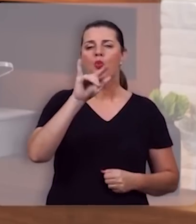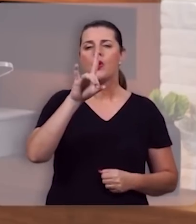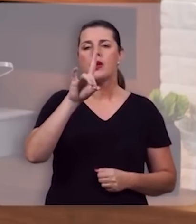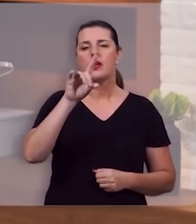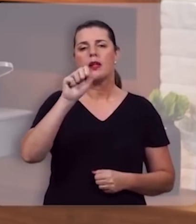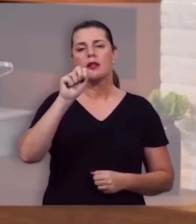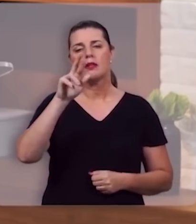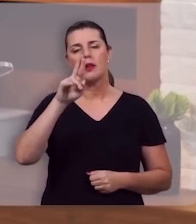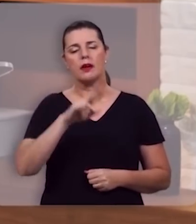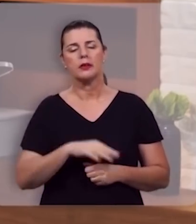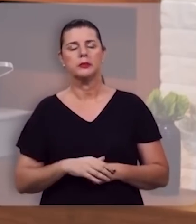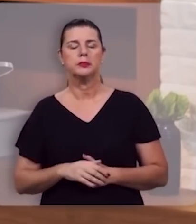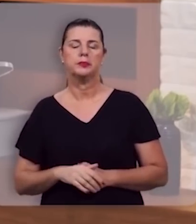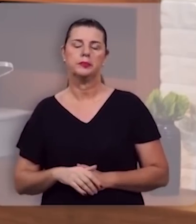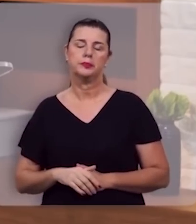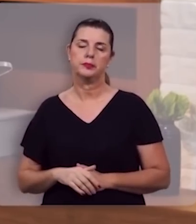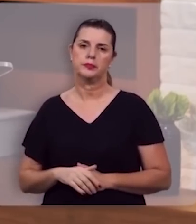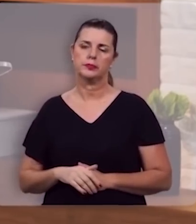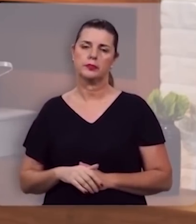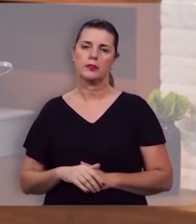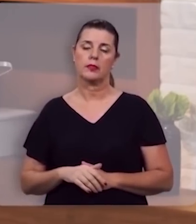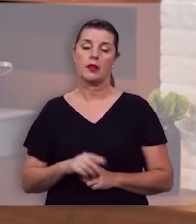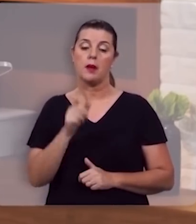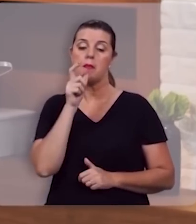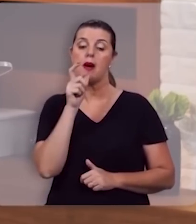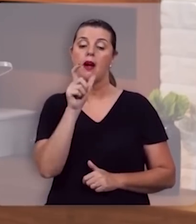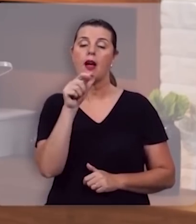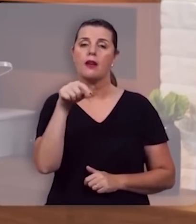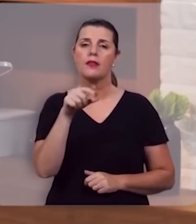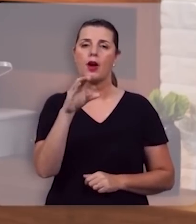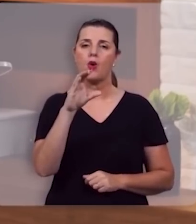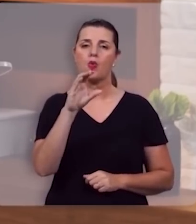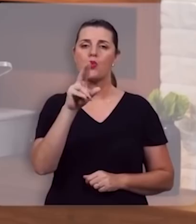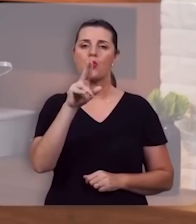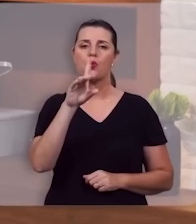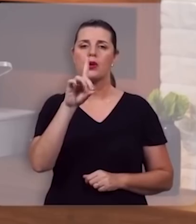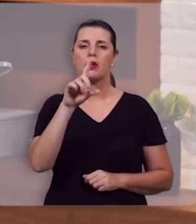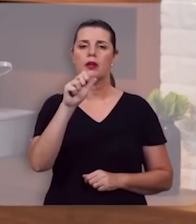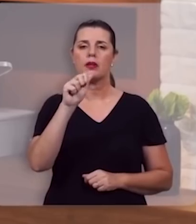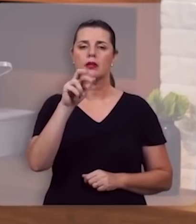tessalonicenses 2 7 e a palavra que aparece lá é a palavra